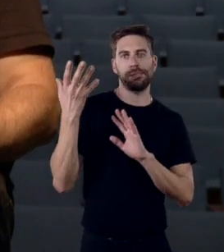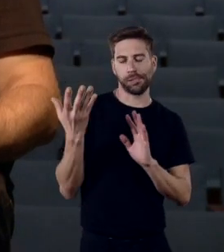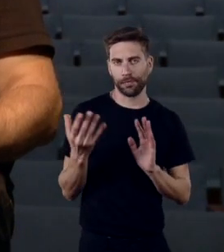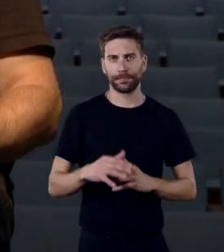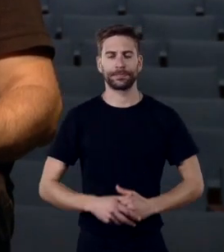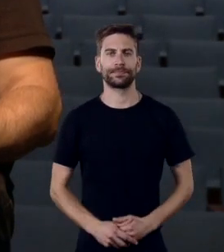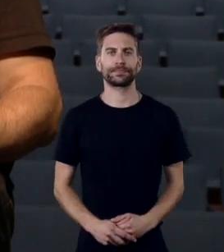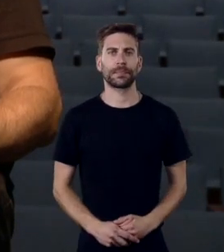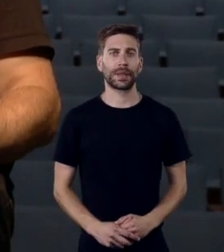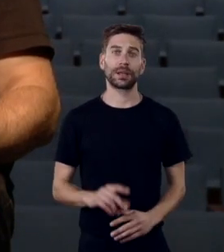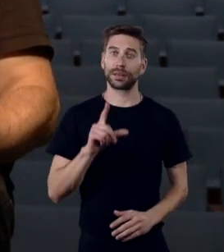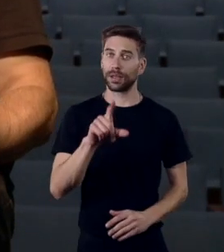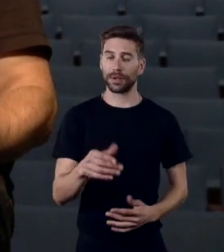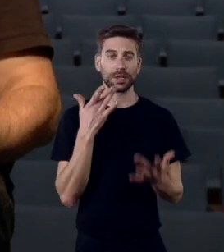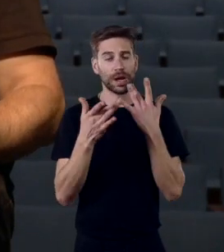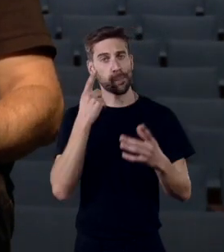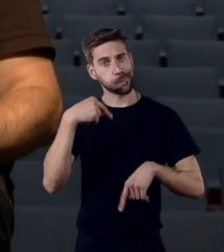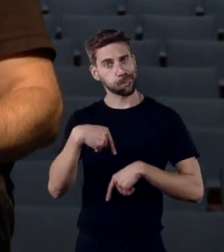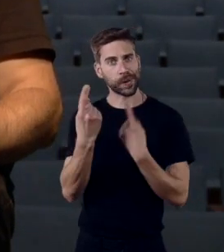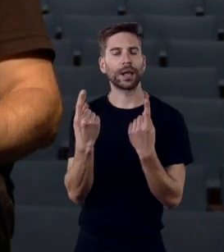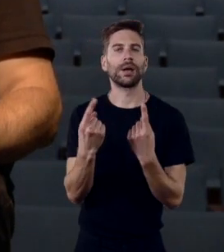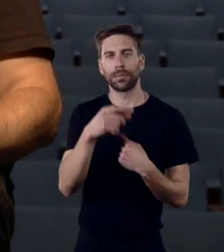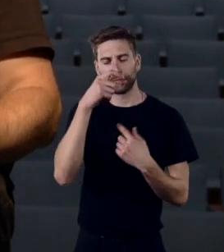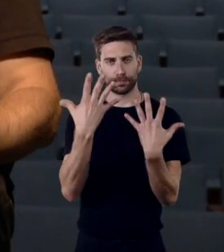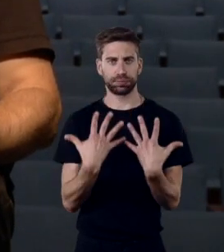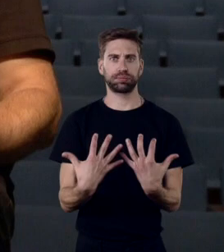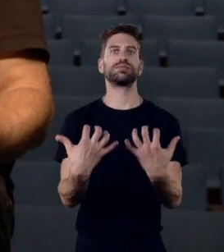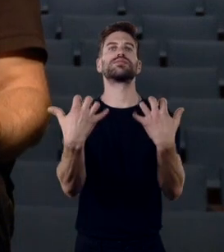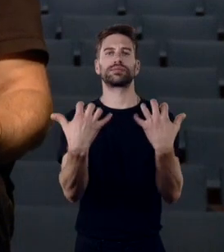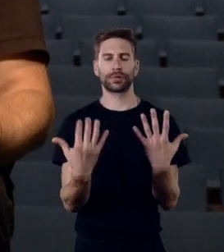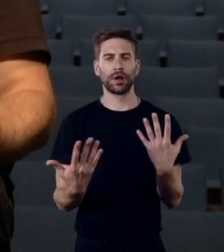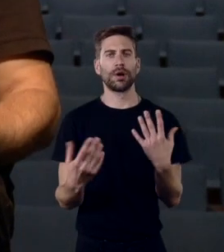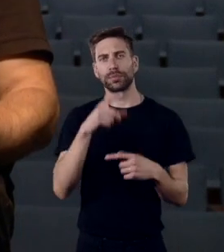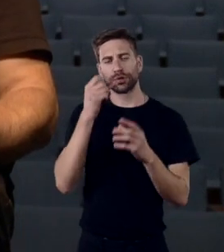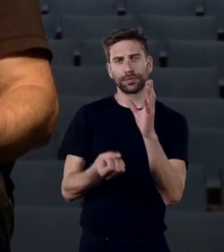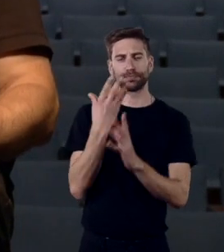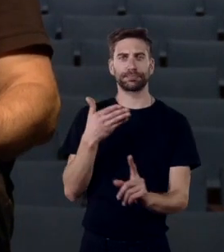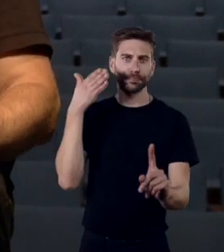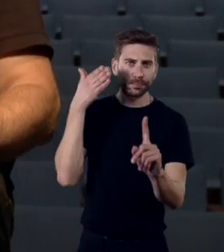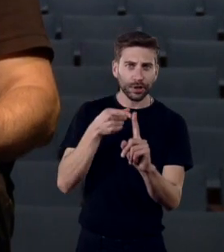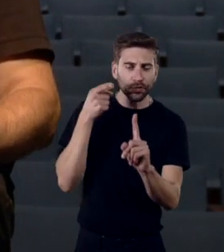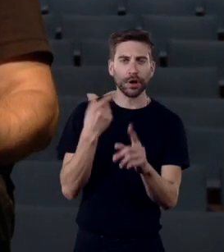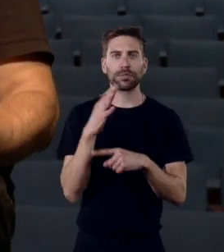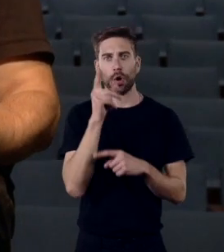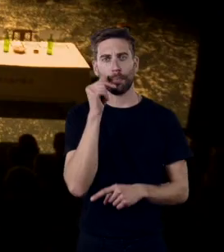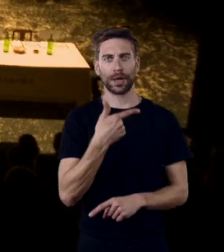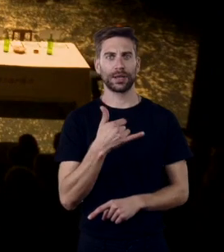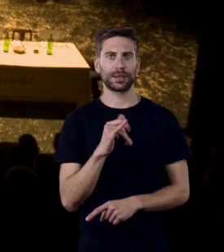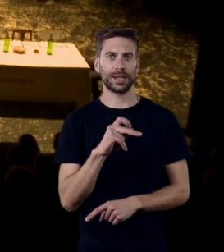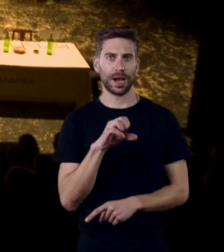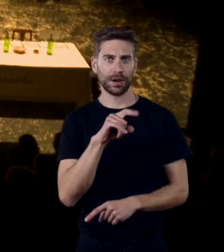espetáculos para grande público, de criadores de referência contemporâneos, como Tiago Rodrigues.